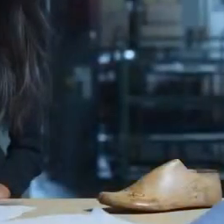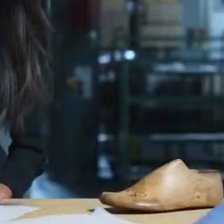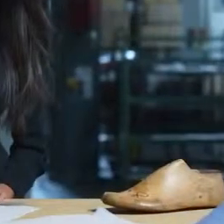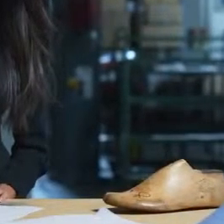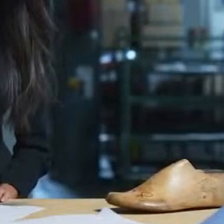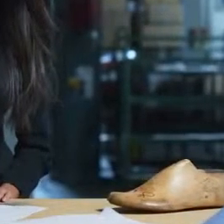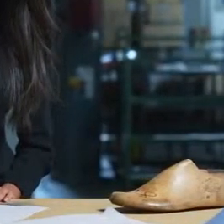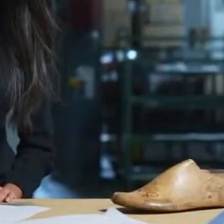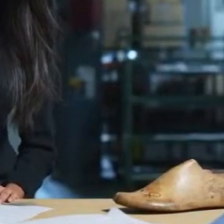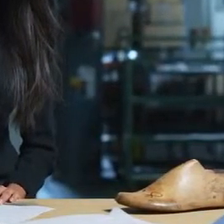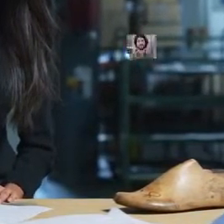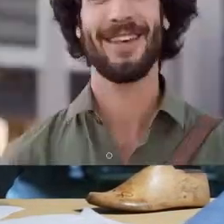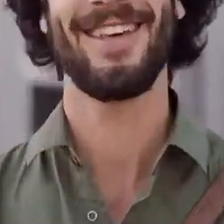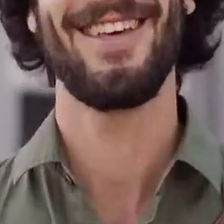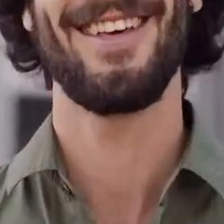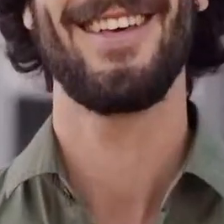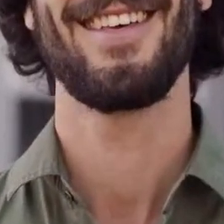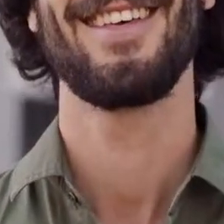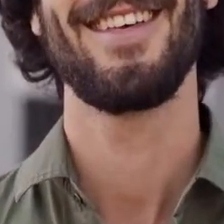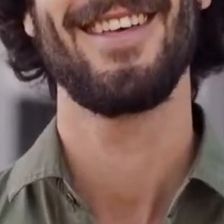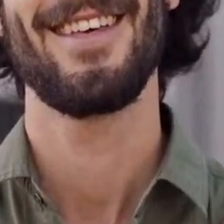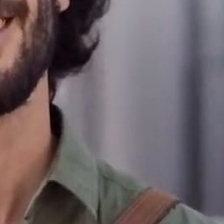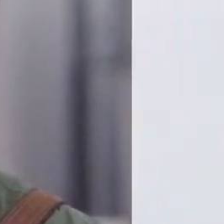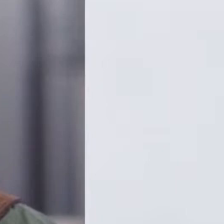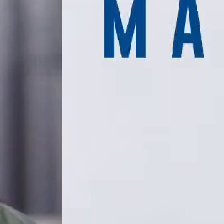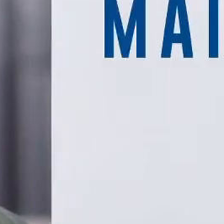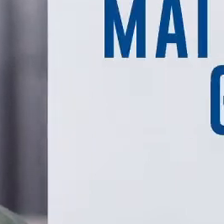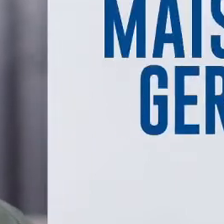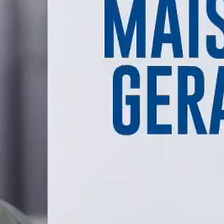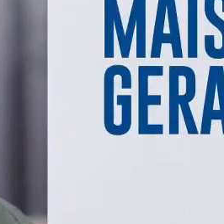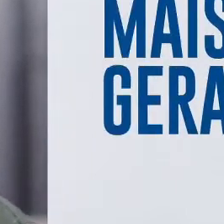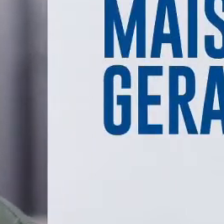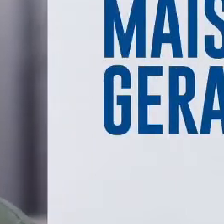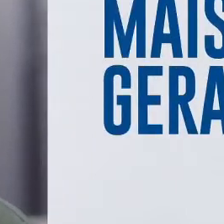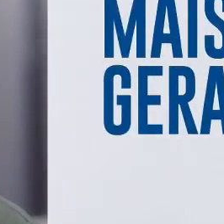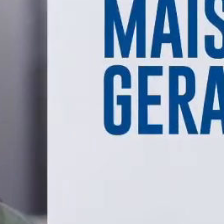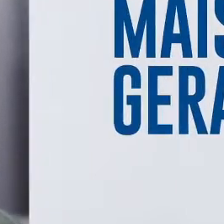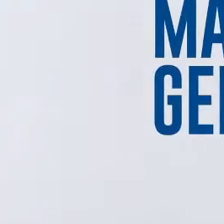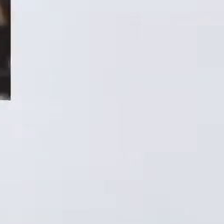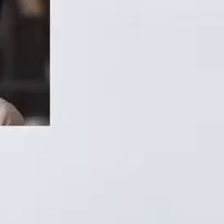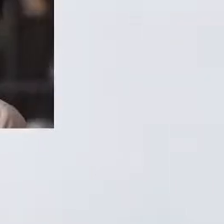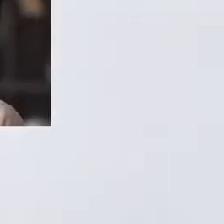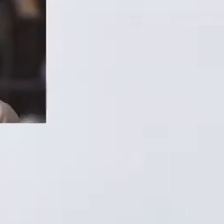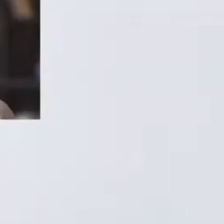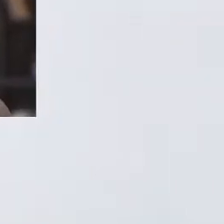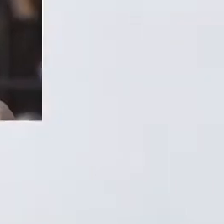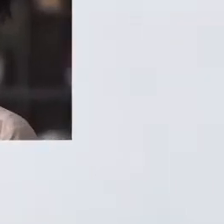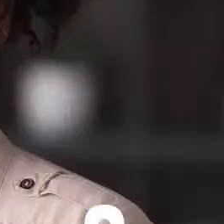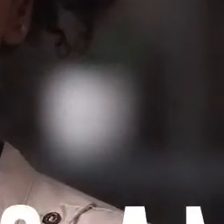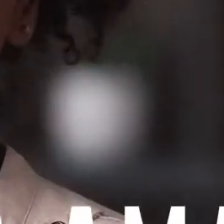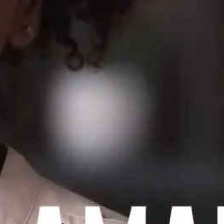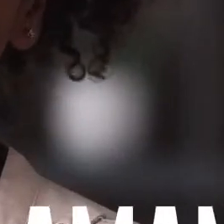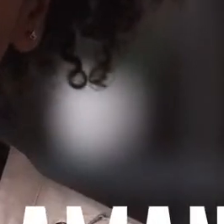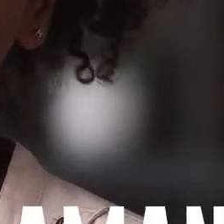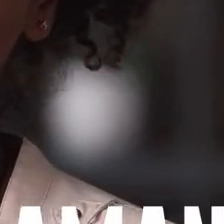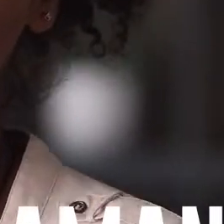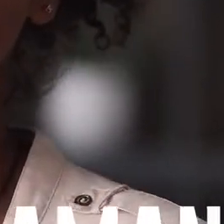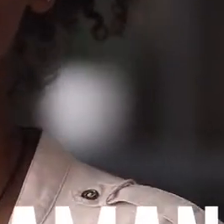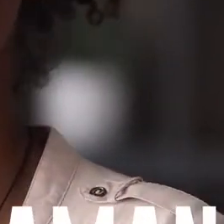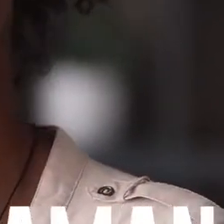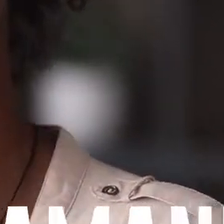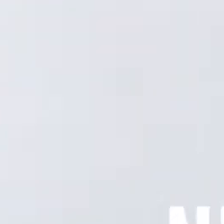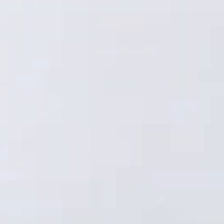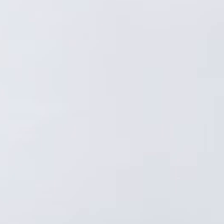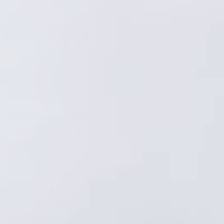aprendizado de qualidade mais acessível a todos. Por isso, cada vez mais gerações se unem ao SENAC para criar o